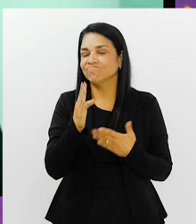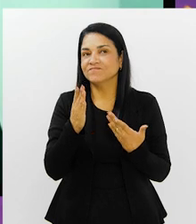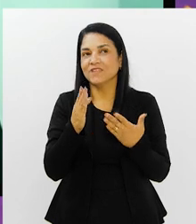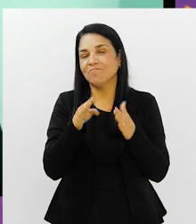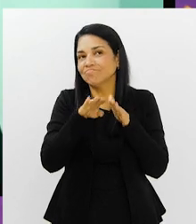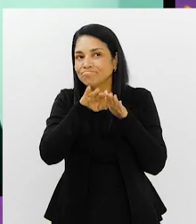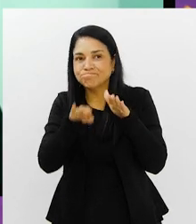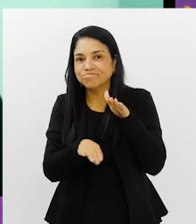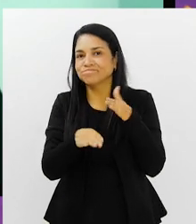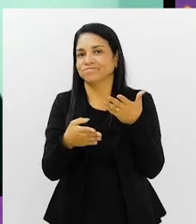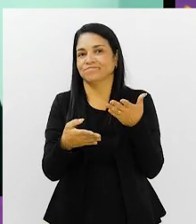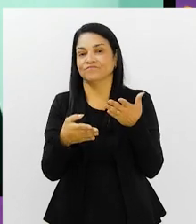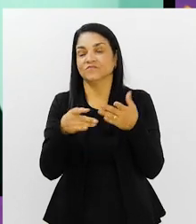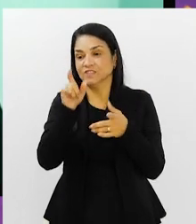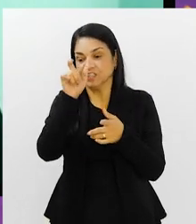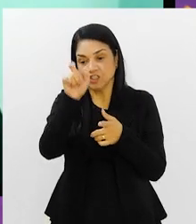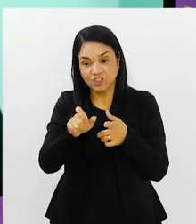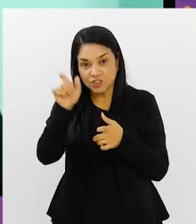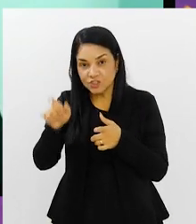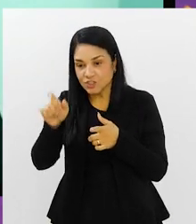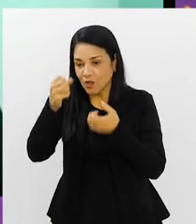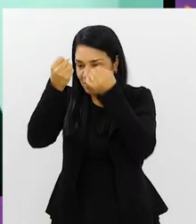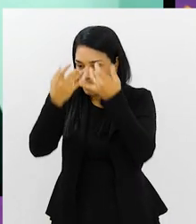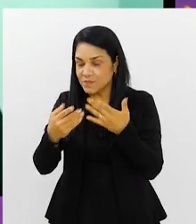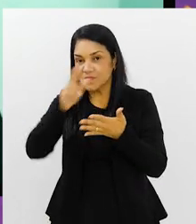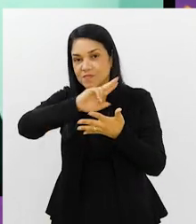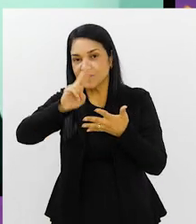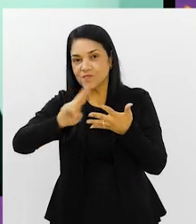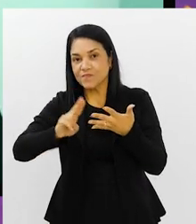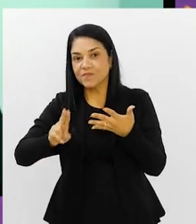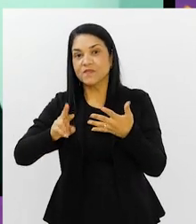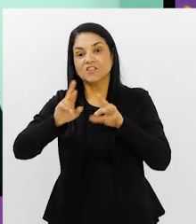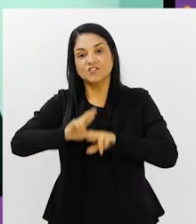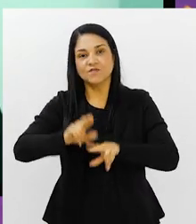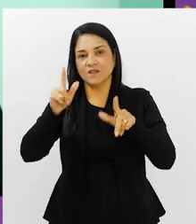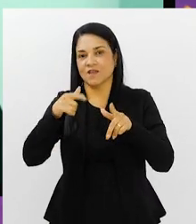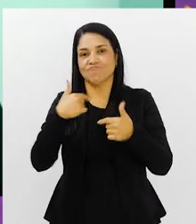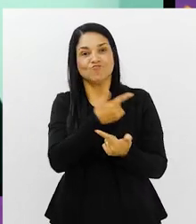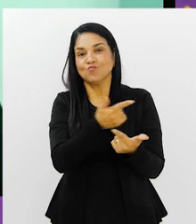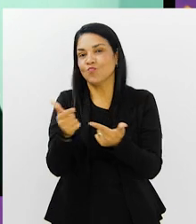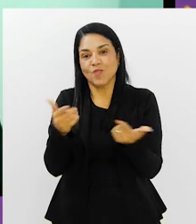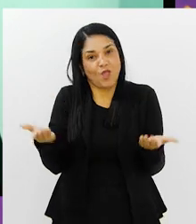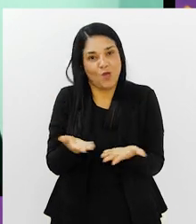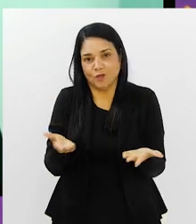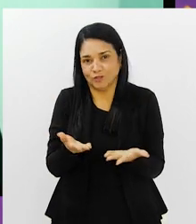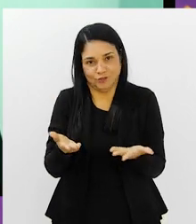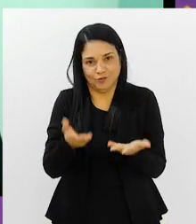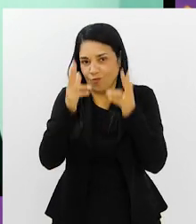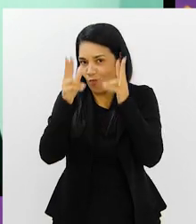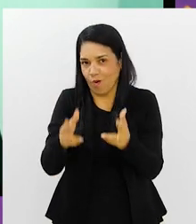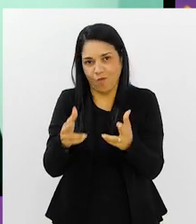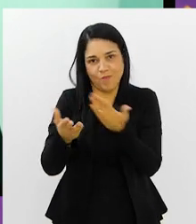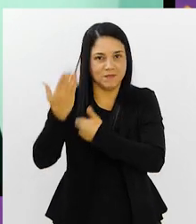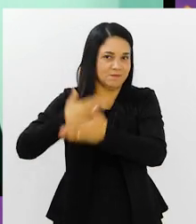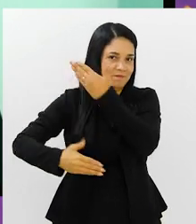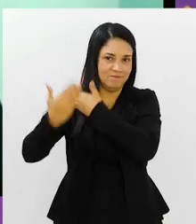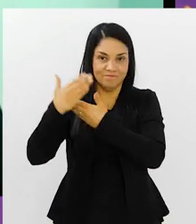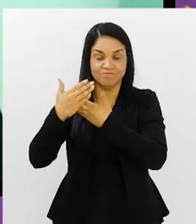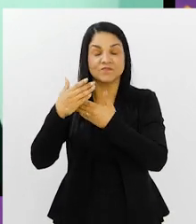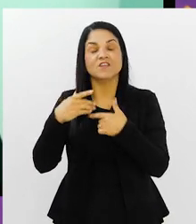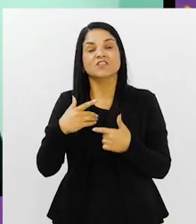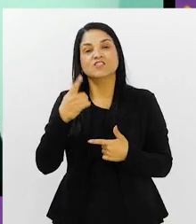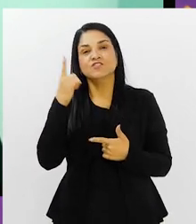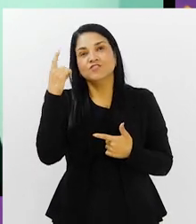brasileiro é baixo. Você citou jogadores diferenciados. Não temos mais esses jogadores diferenciados. Então,